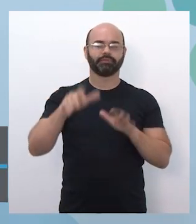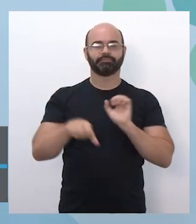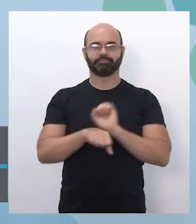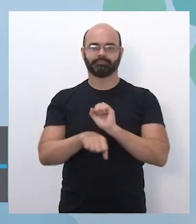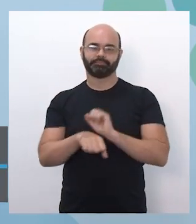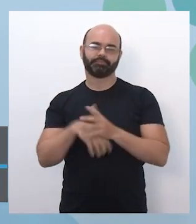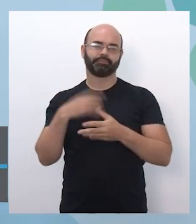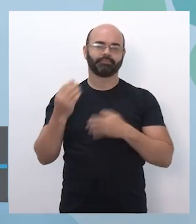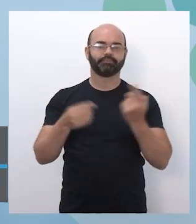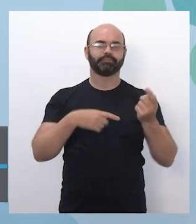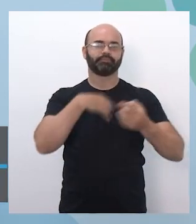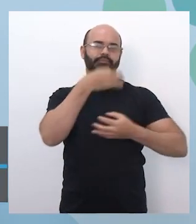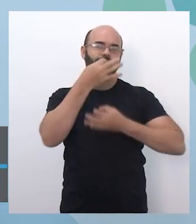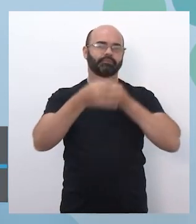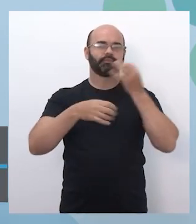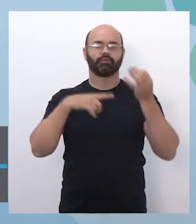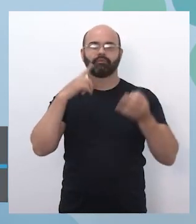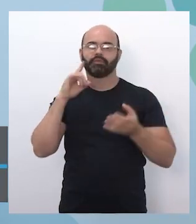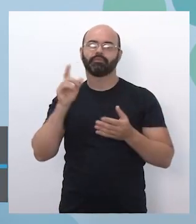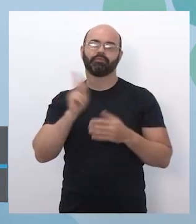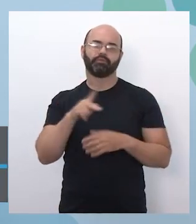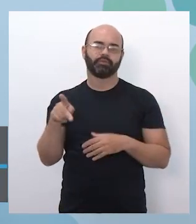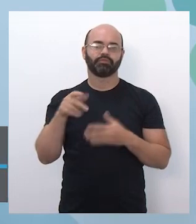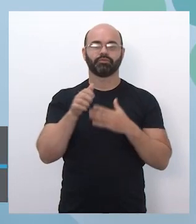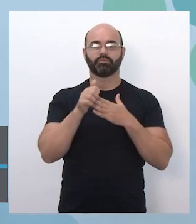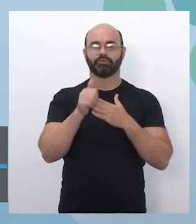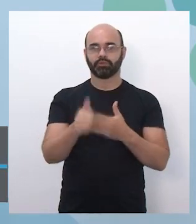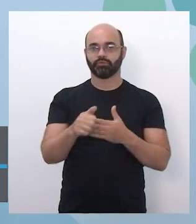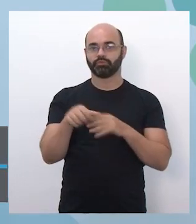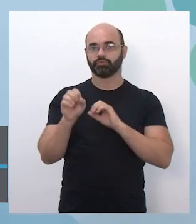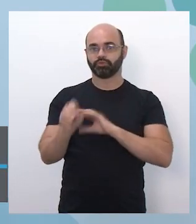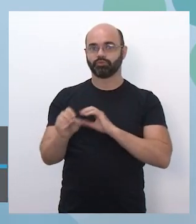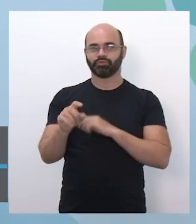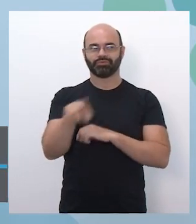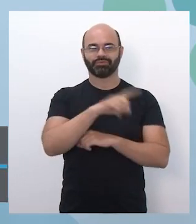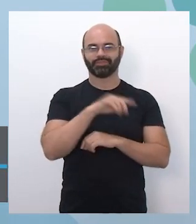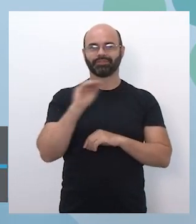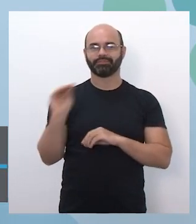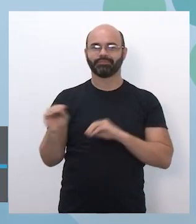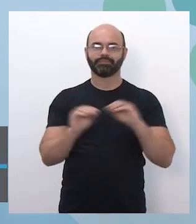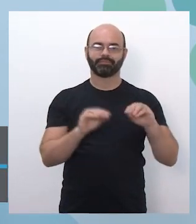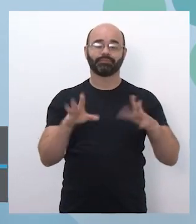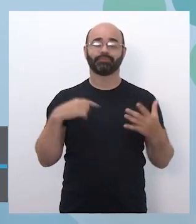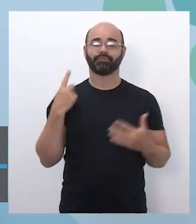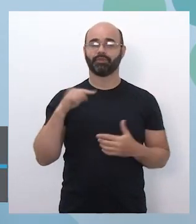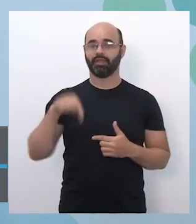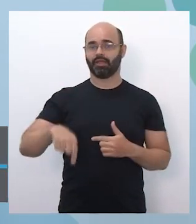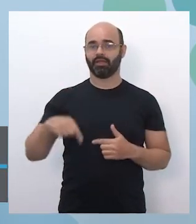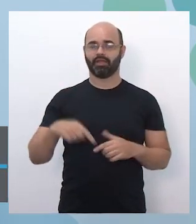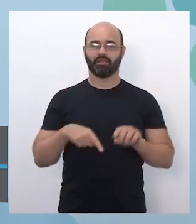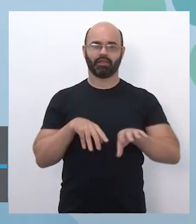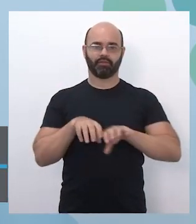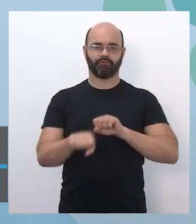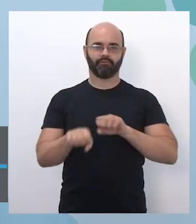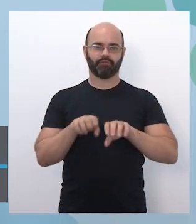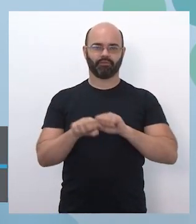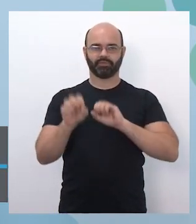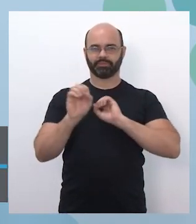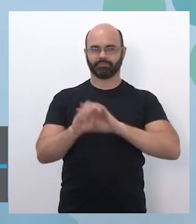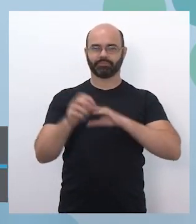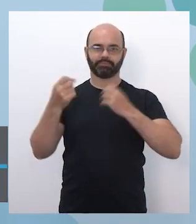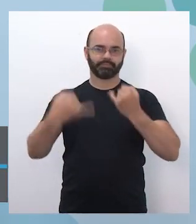como professor orientador de estudos. Inclusive, as informações que a gente vai passar aqui nessas formações são